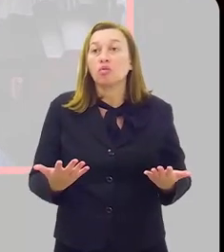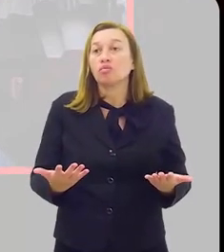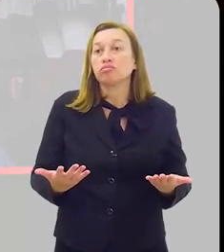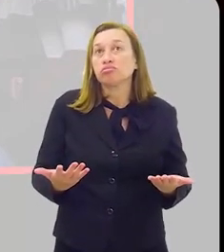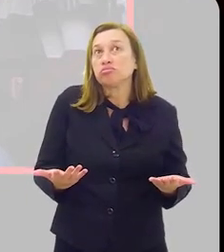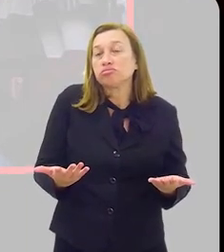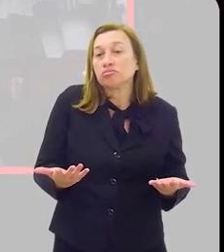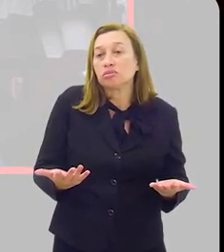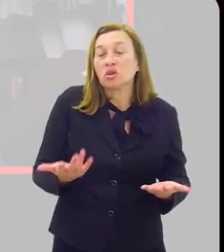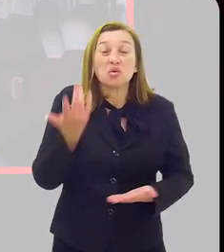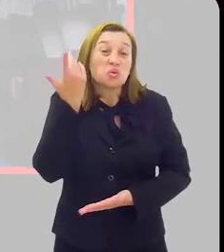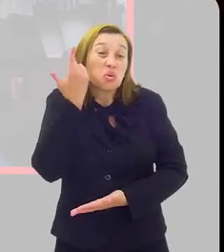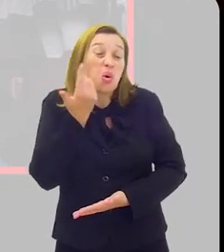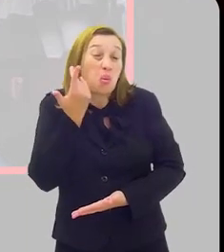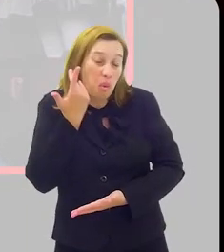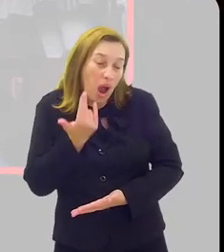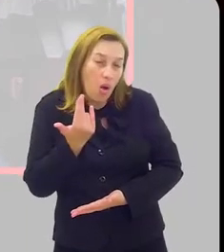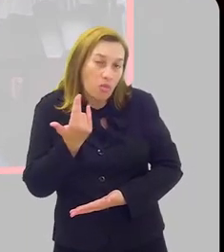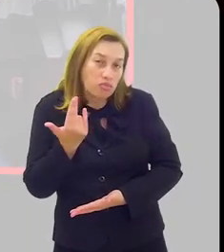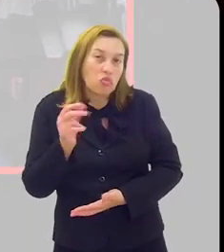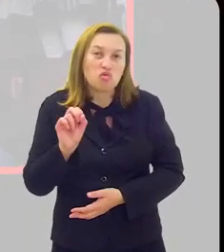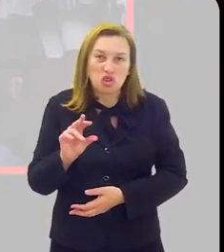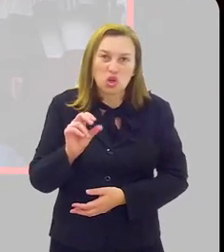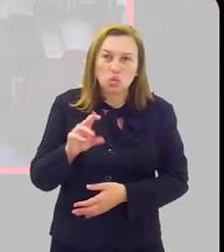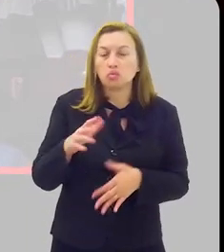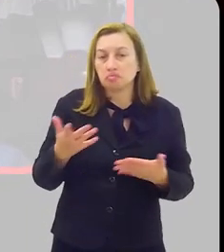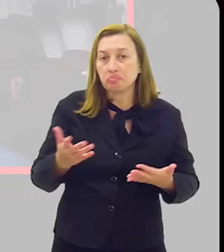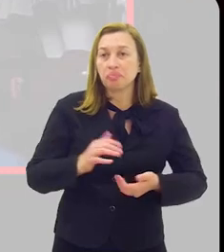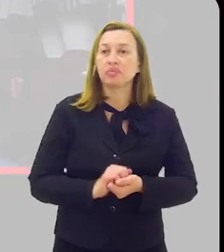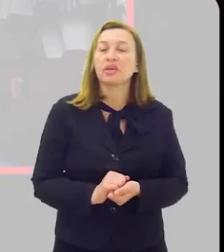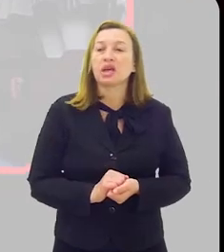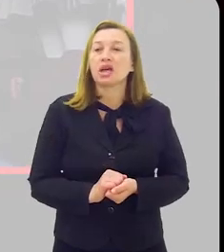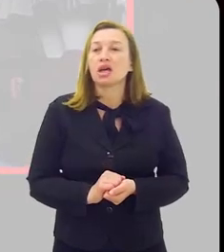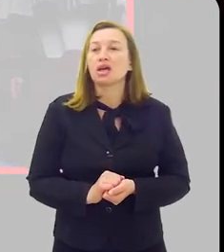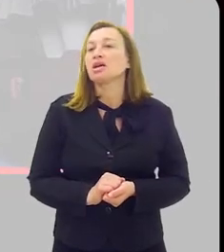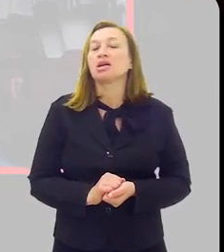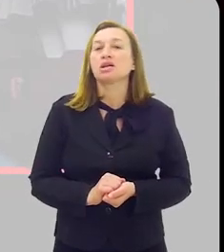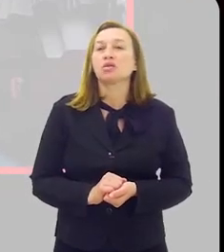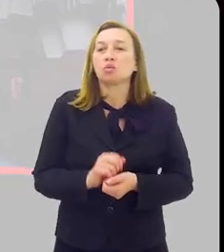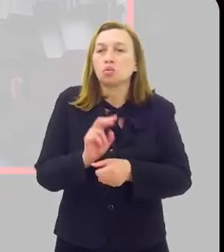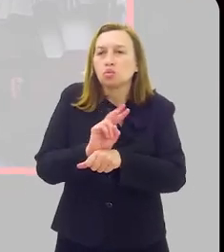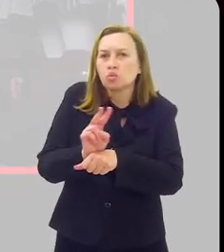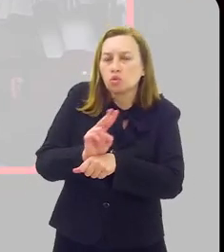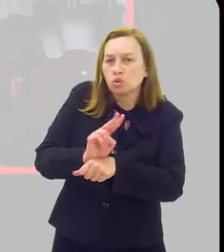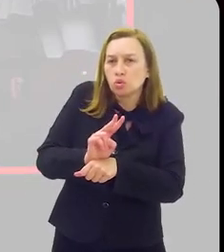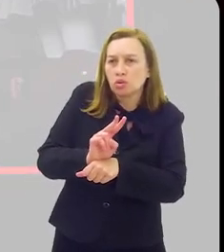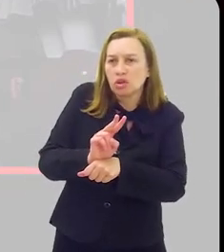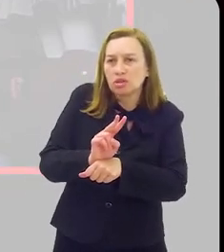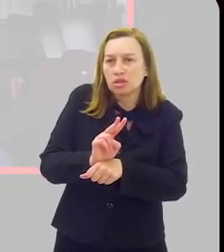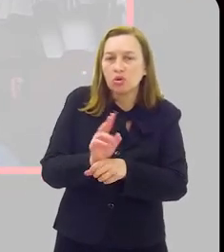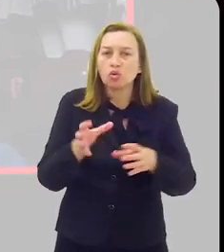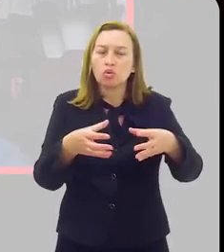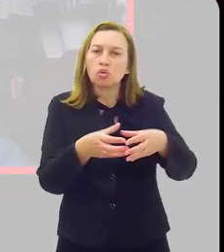relativamente natural. E a rede de monitorização